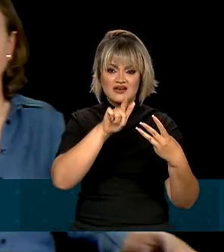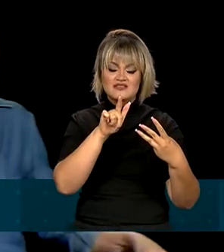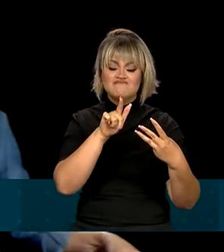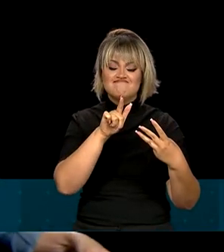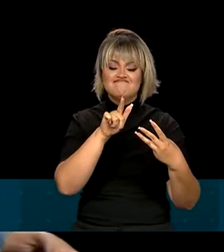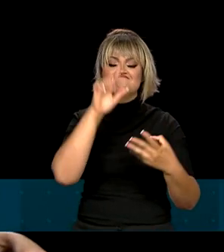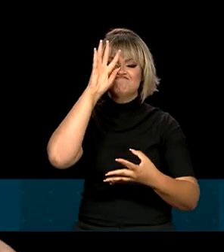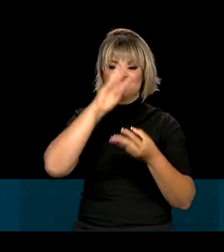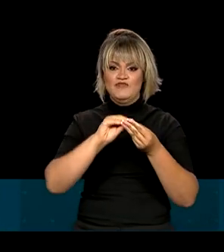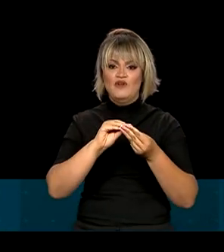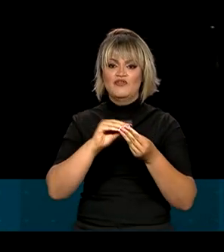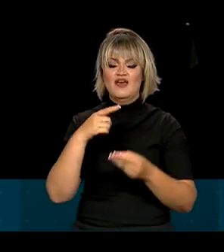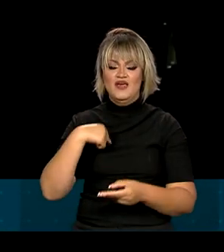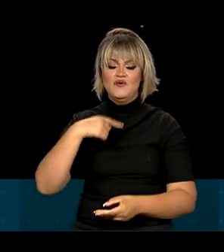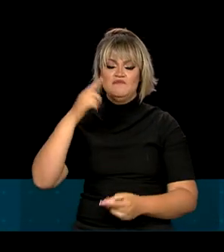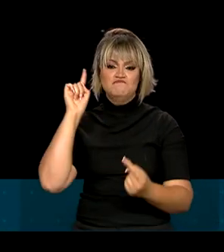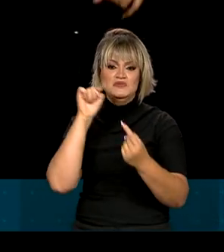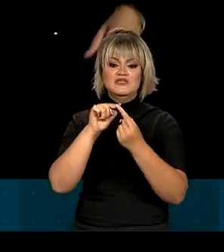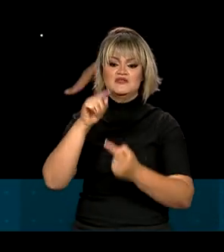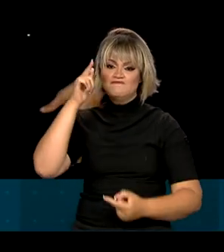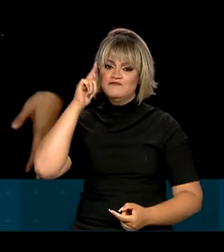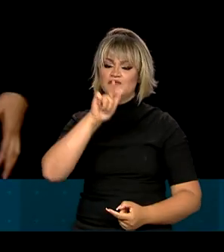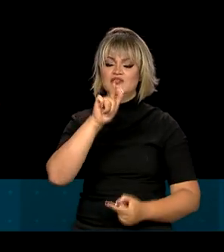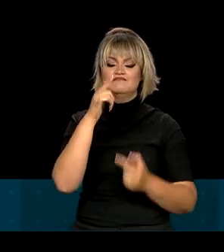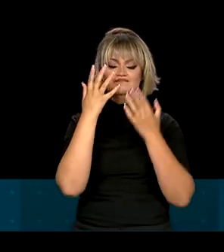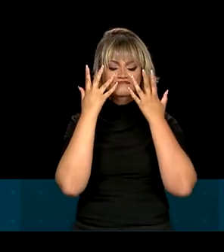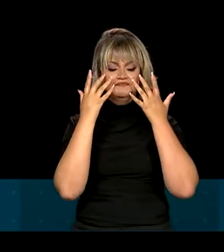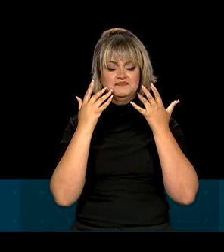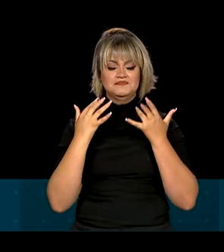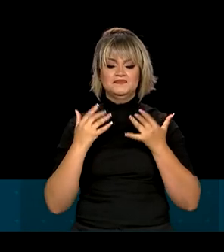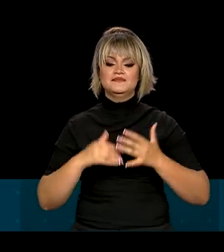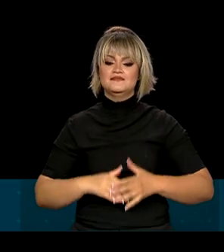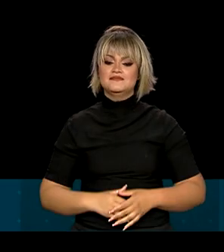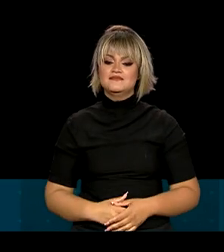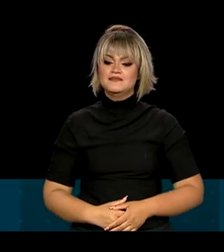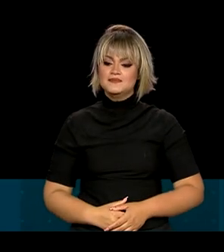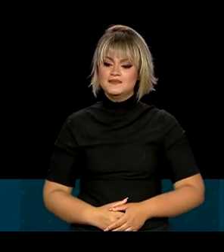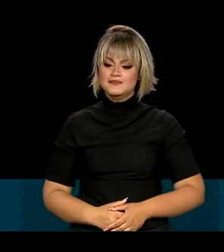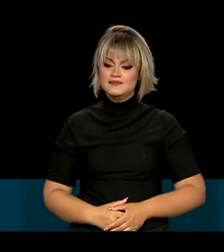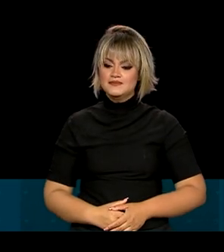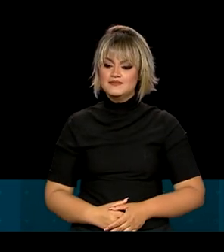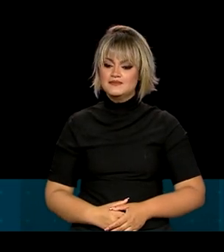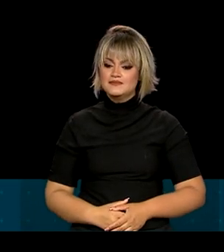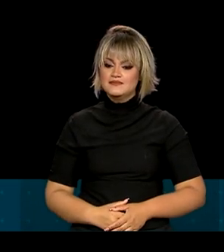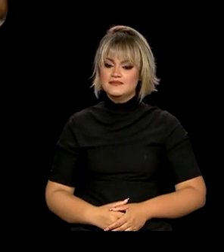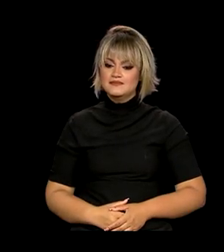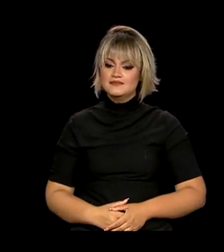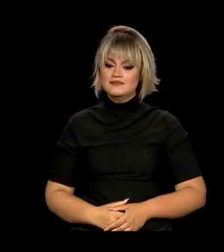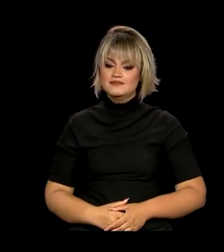eu terei cumprido a missão da minha vida. Obrigado. Obrigado. Obrigado. Obrigado.